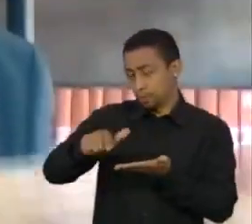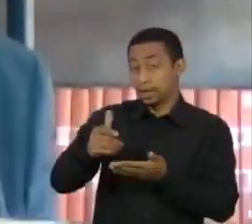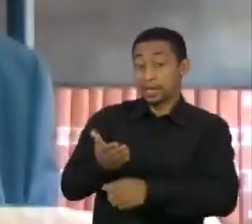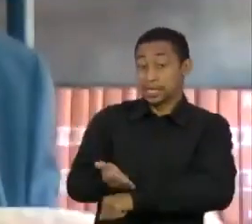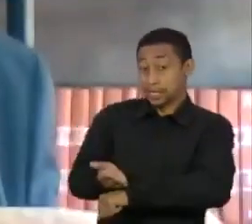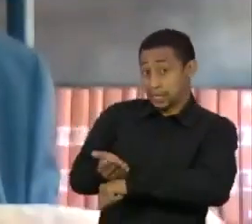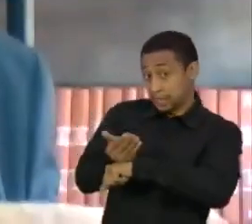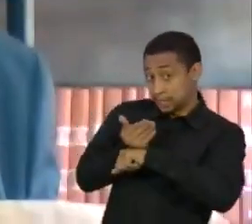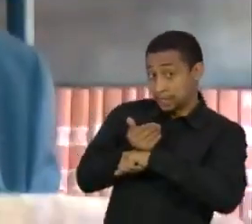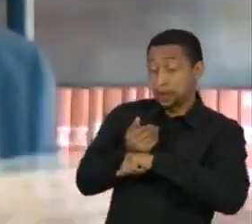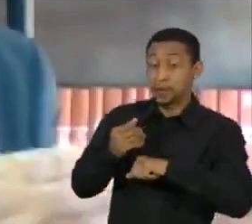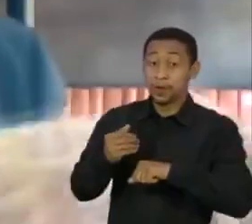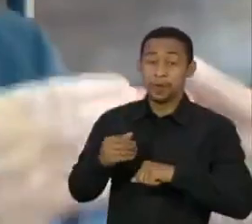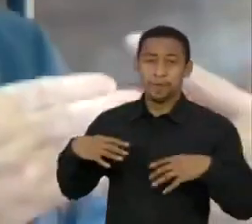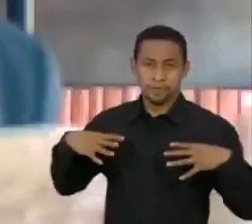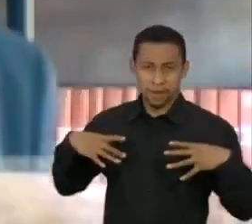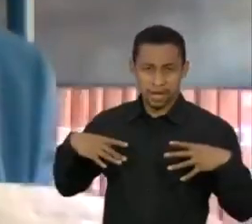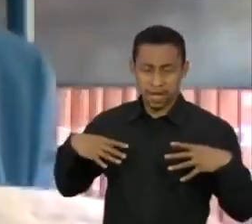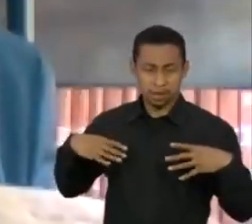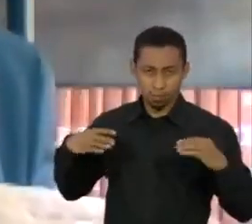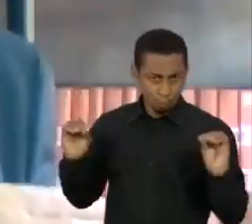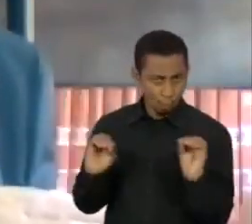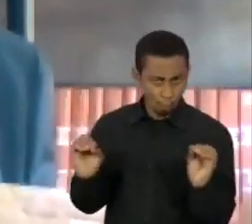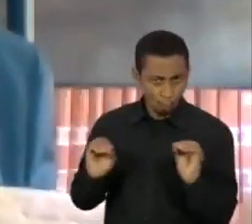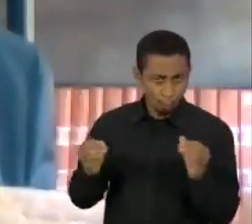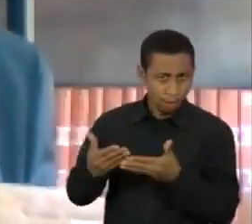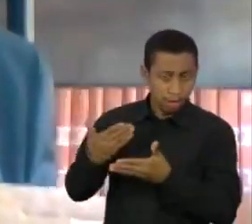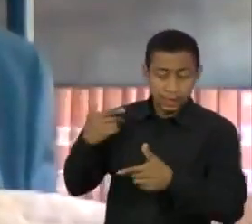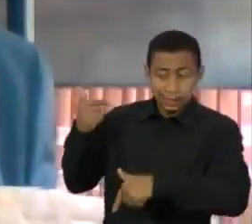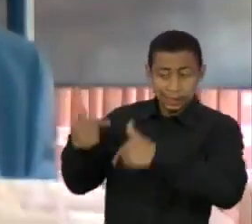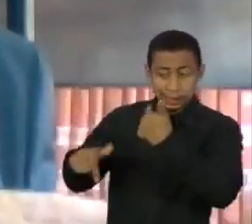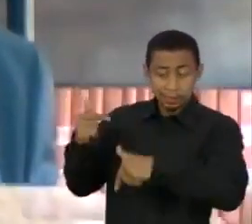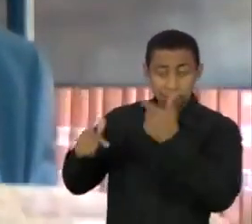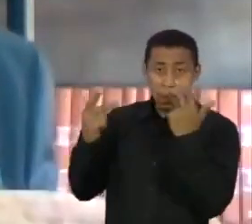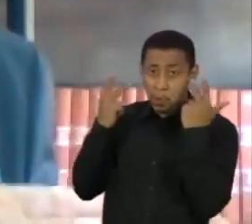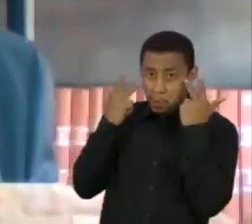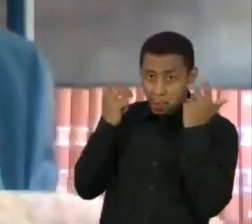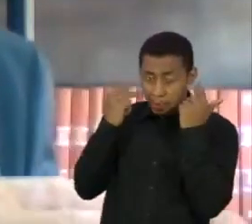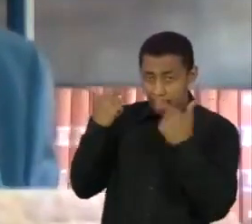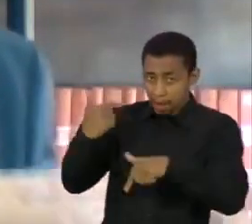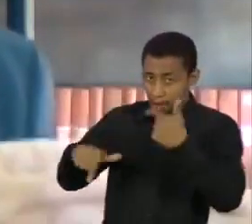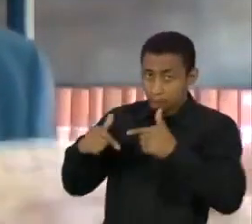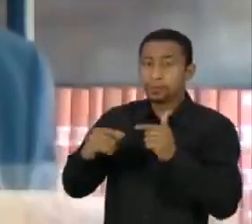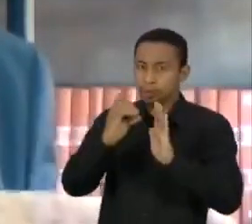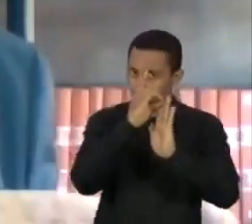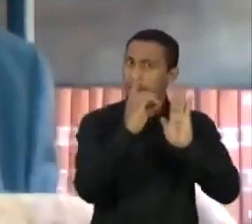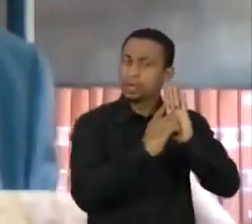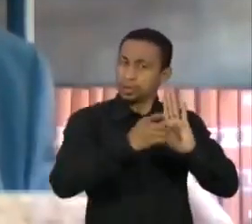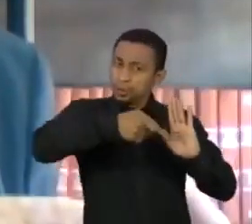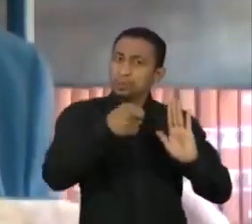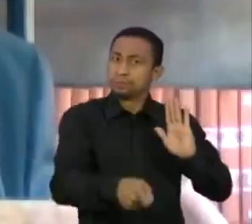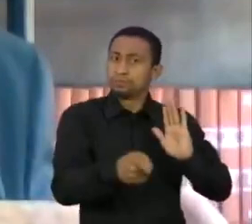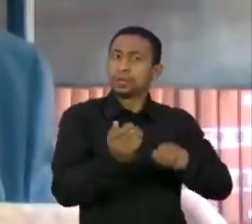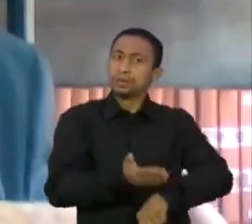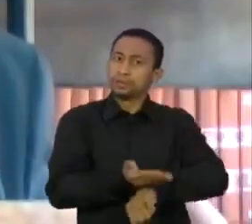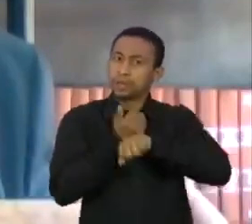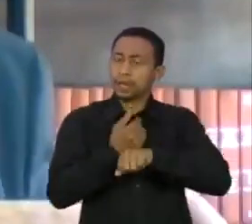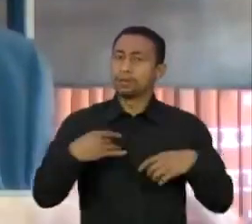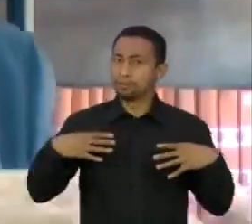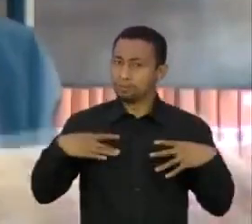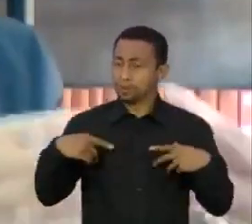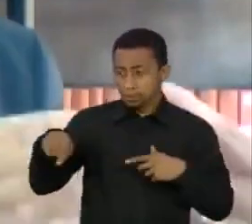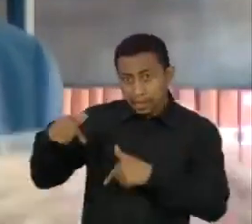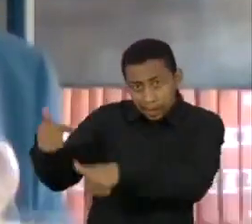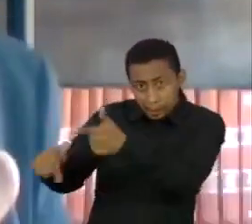antecipação, ele trabalhou lá atrás, naquele dia que teria sido por decreto determinado que seria o feriado antecipado.